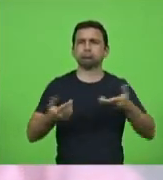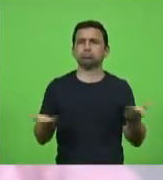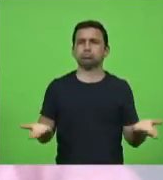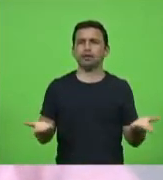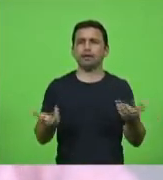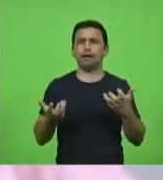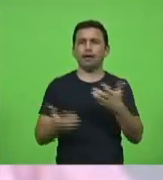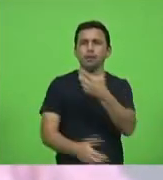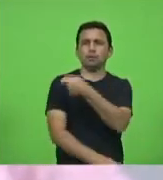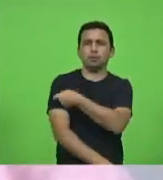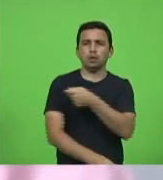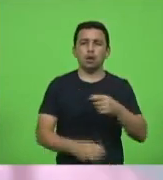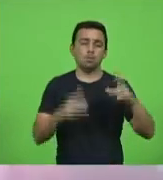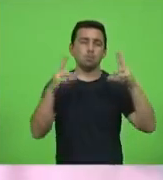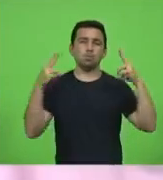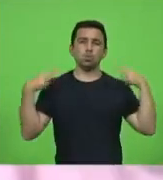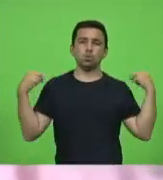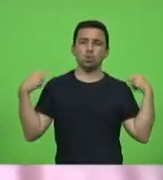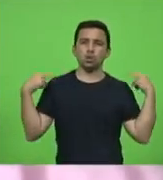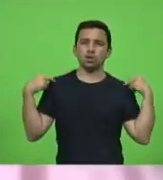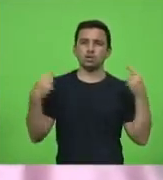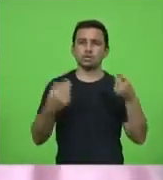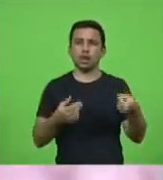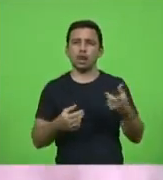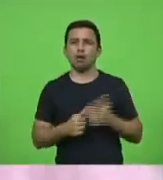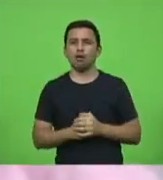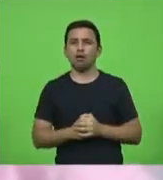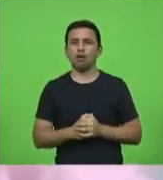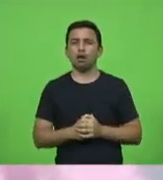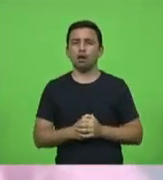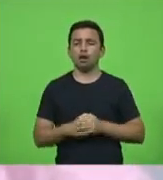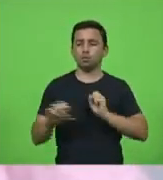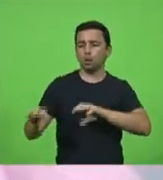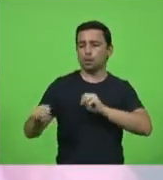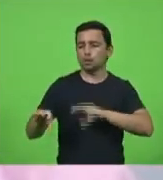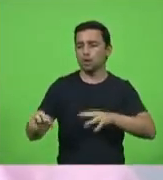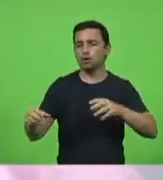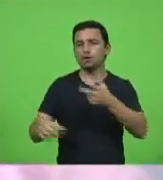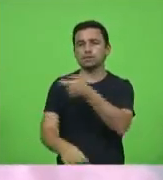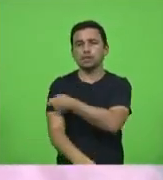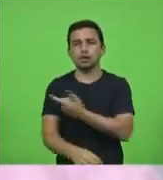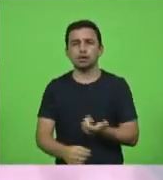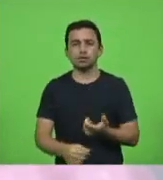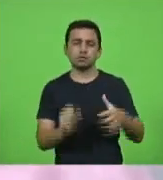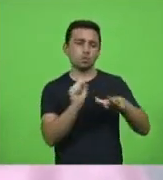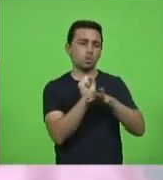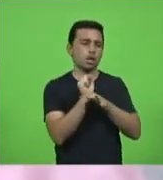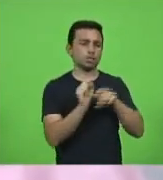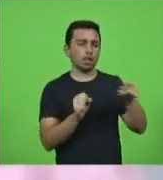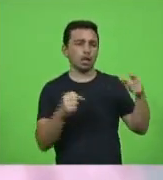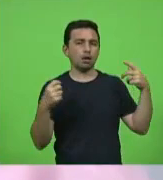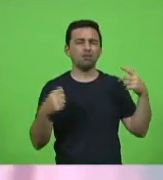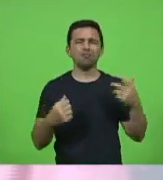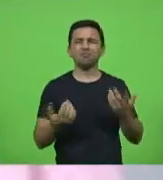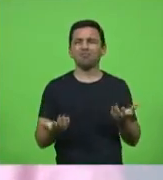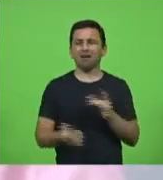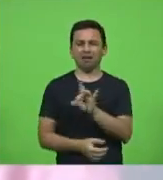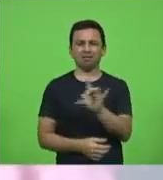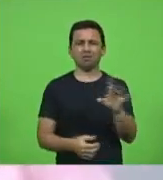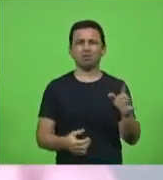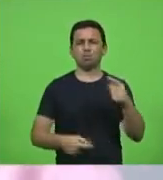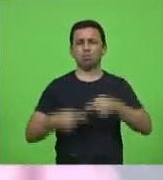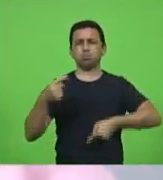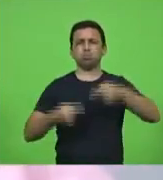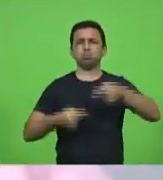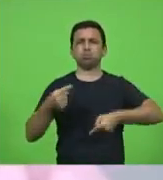motorista da van, porque tem que vacinar o da educação, ou da segurança, ou não sei o quê. Tem